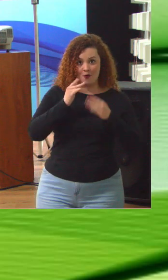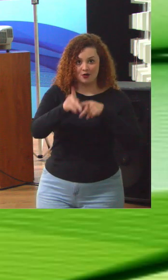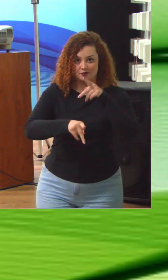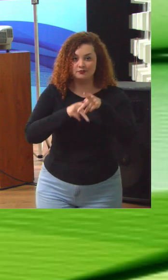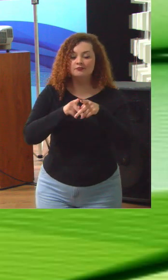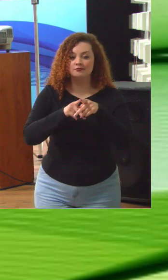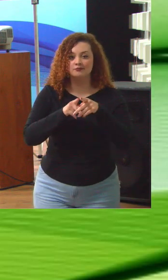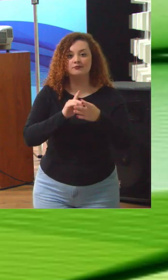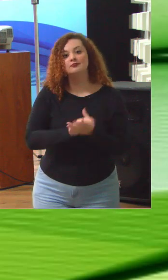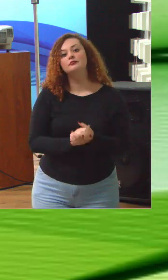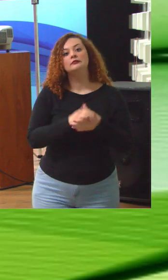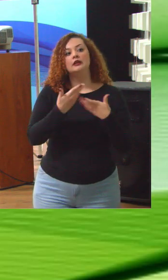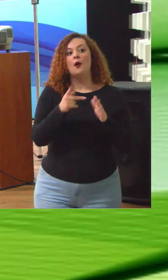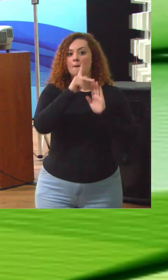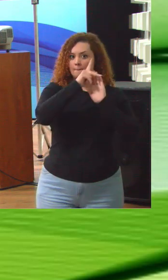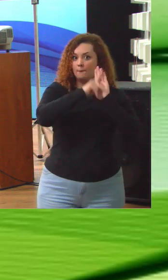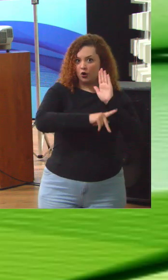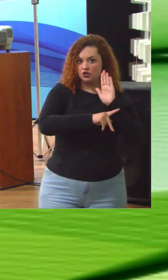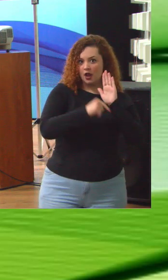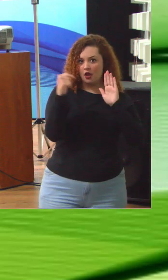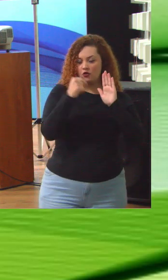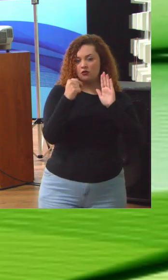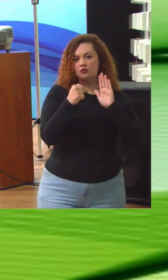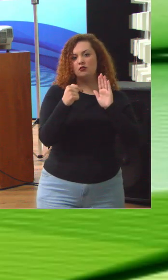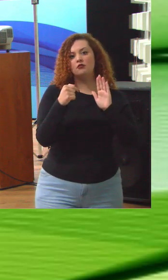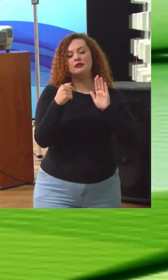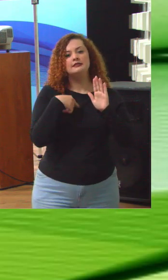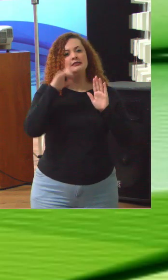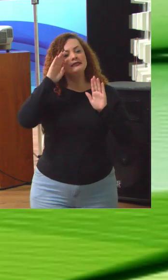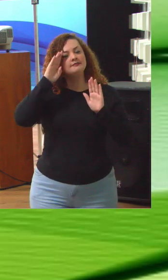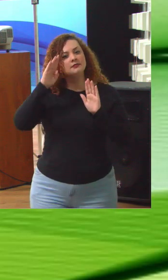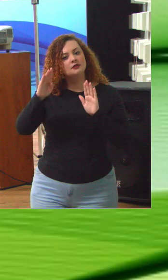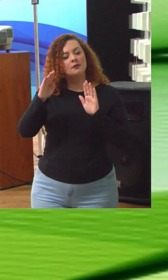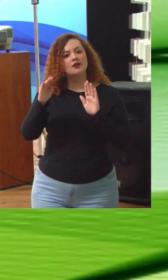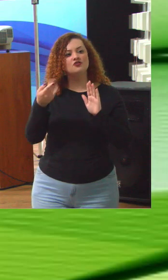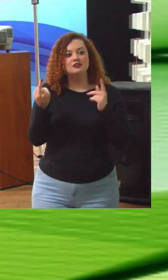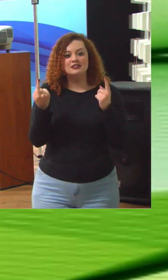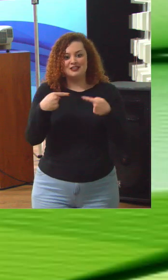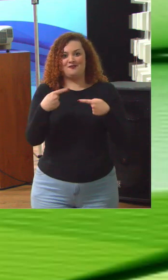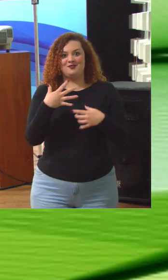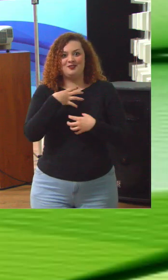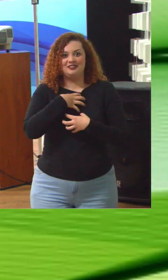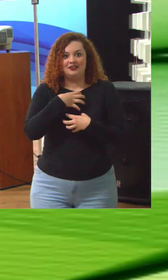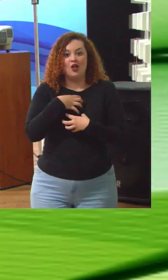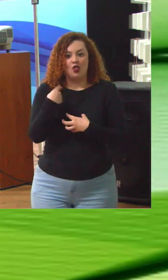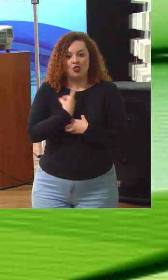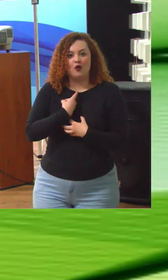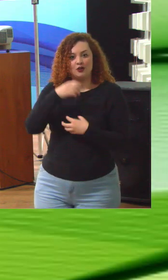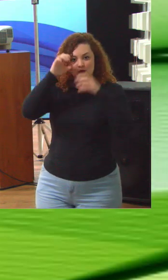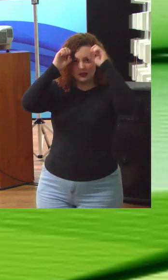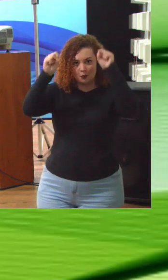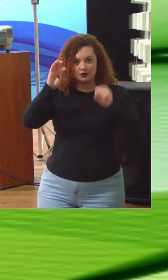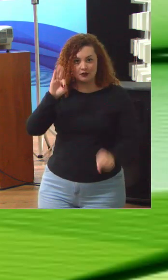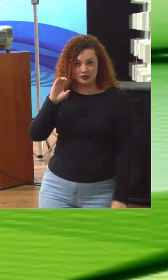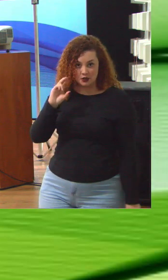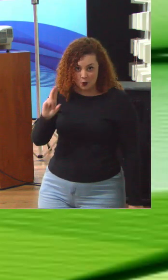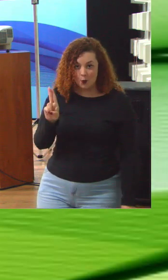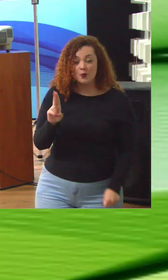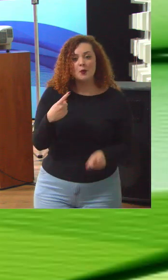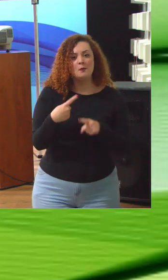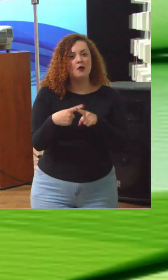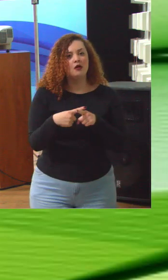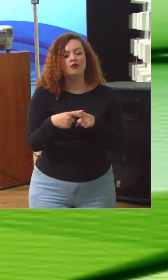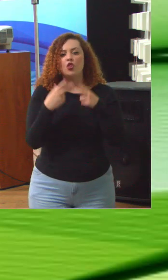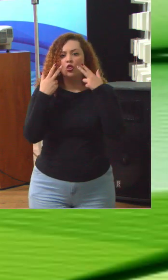E as políticas públicas são especialmente desafiadoras para nós. Por quê? Porque normalmente